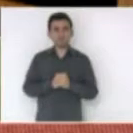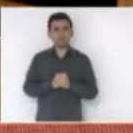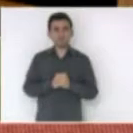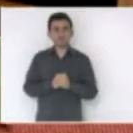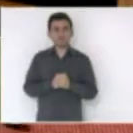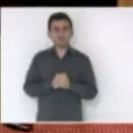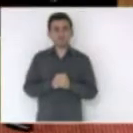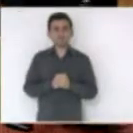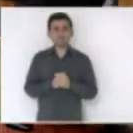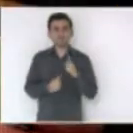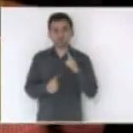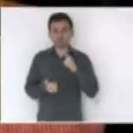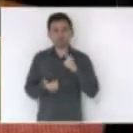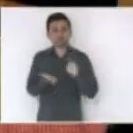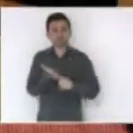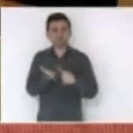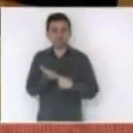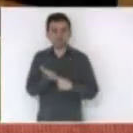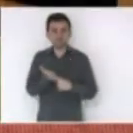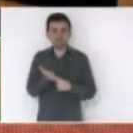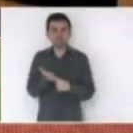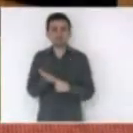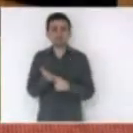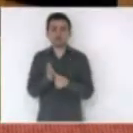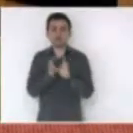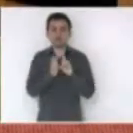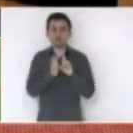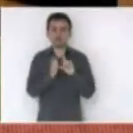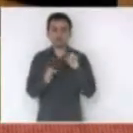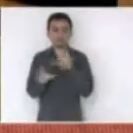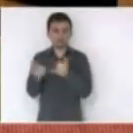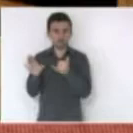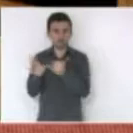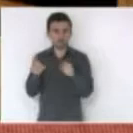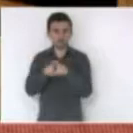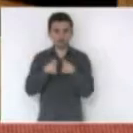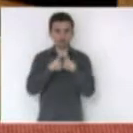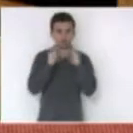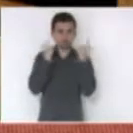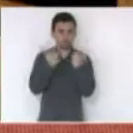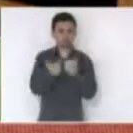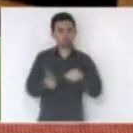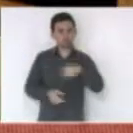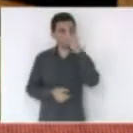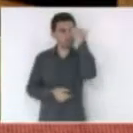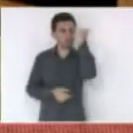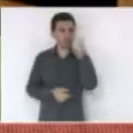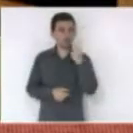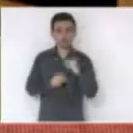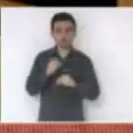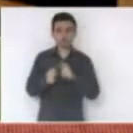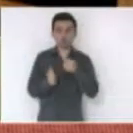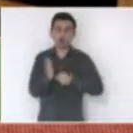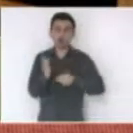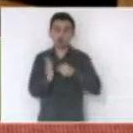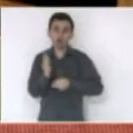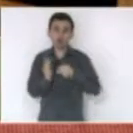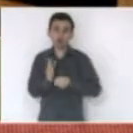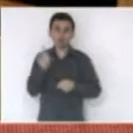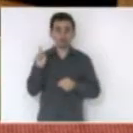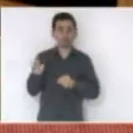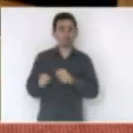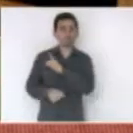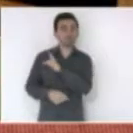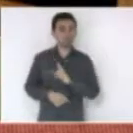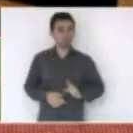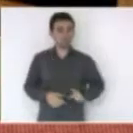esse comprometimento por parte da Selesc com esse parlamento e nós saberemos evidentemente no momento oportuno de cobrar do presidente da